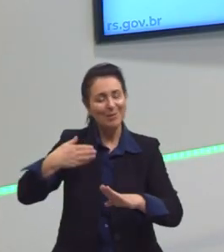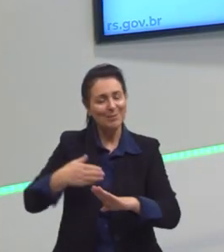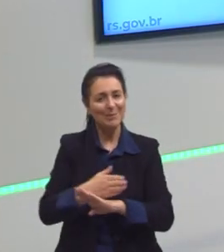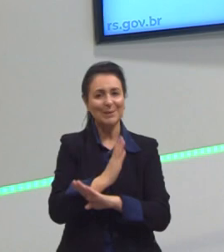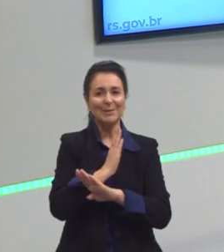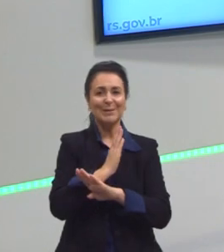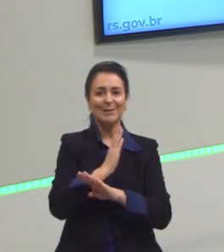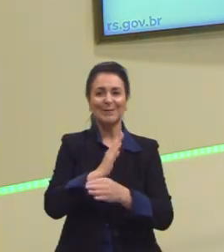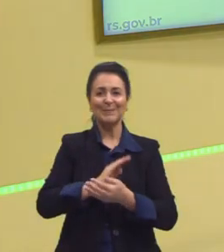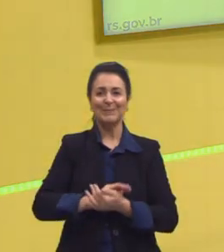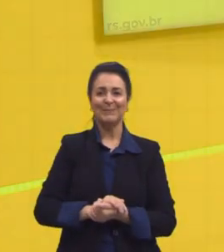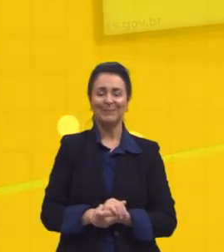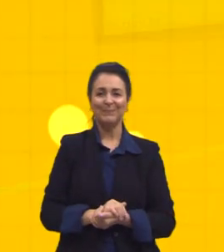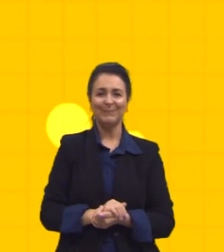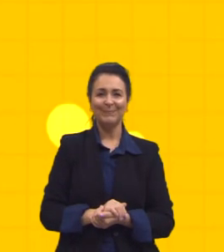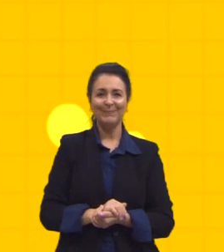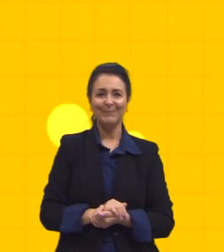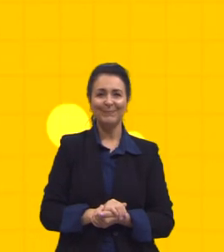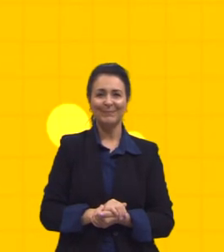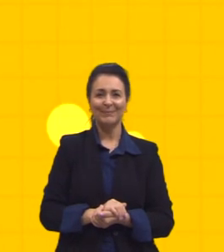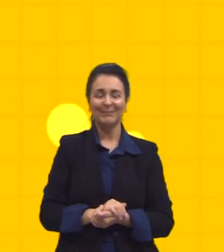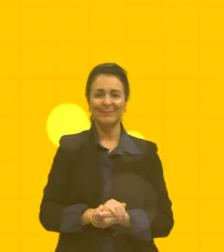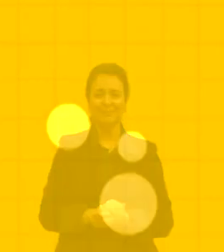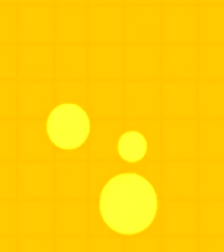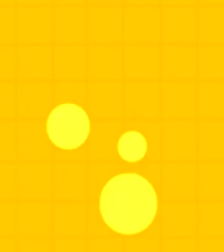passar! Tchau,